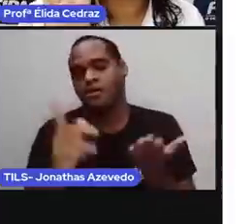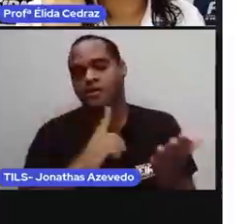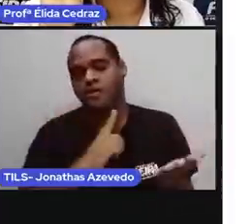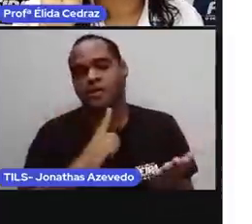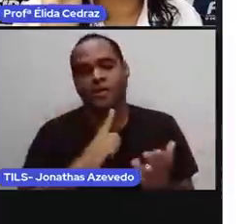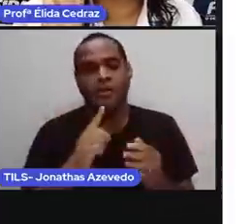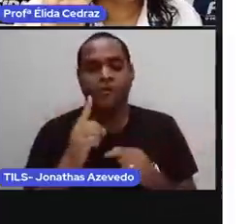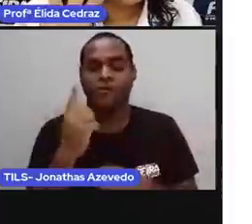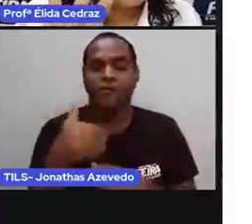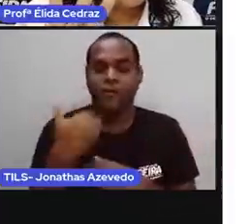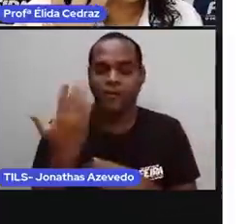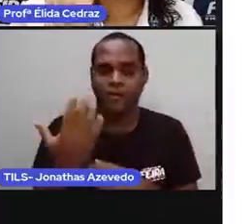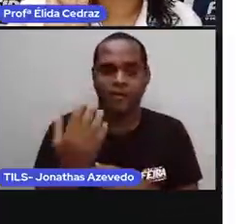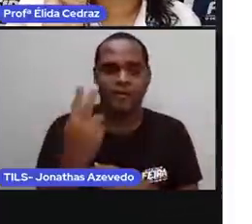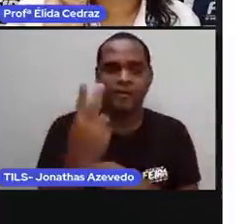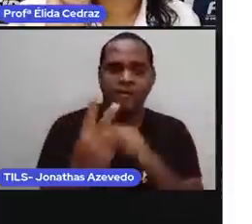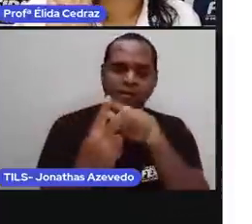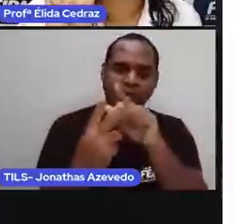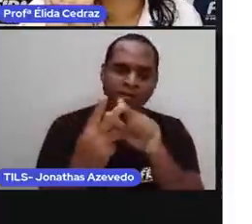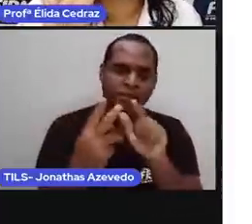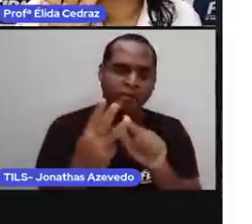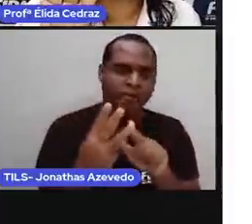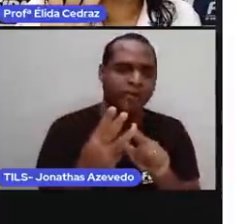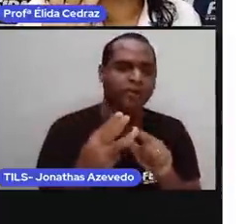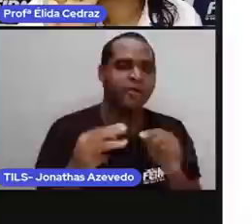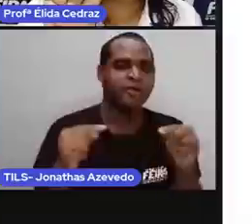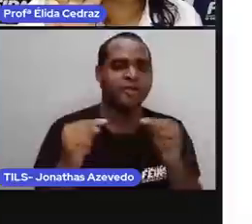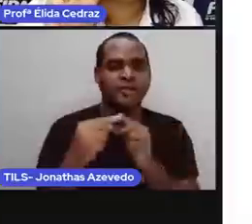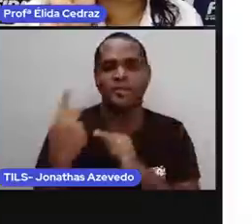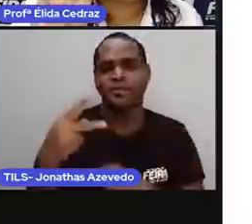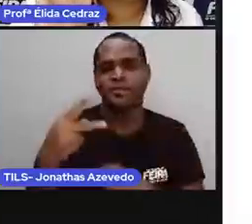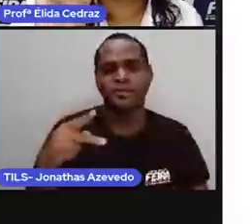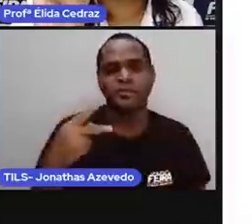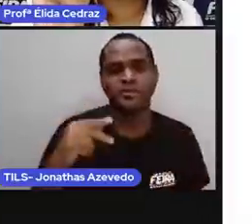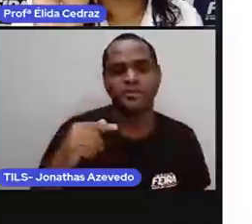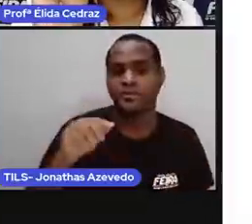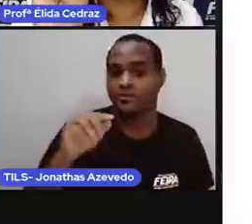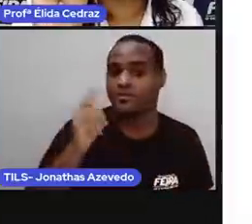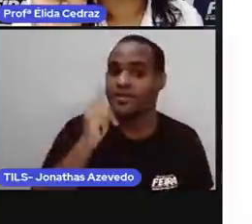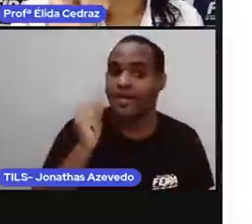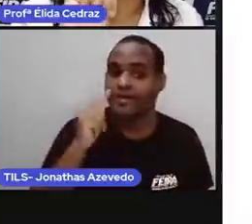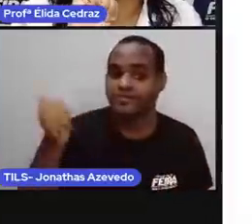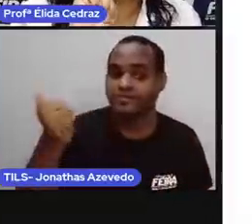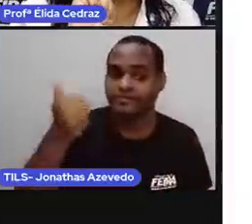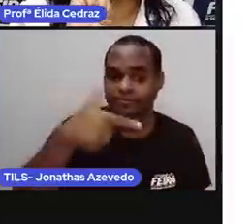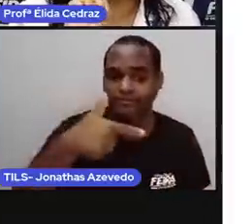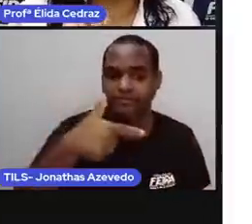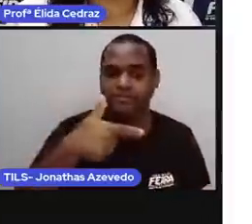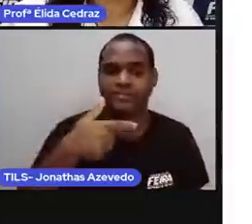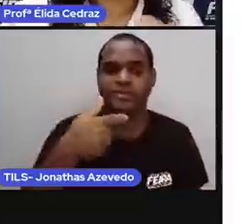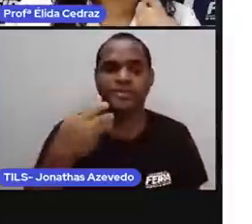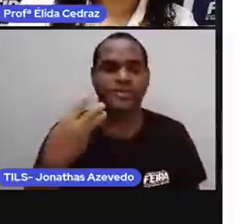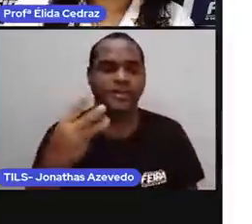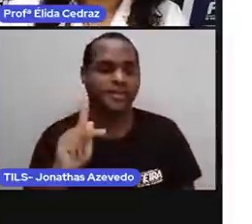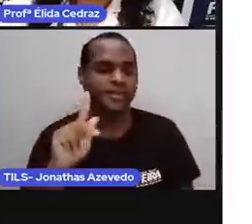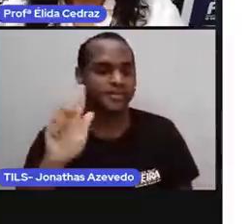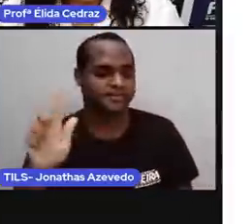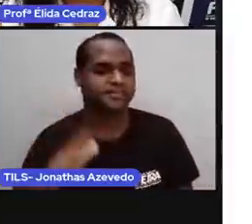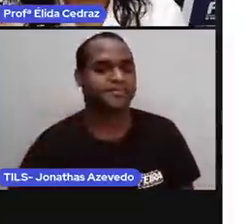aqui. Quindim é mais pesado do que tatá? Ó, três quilos.